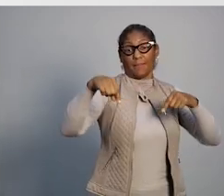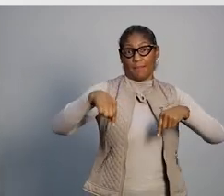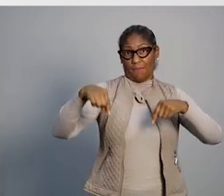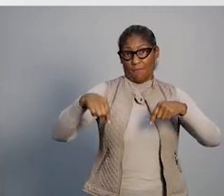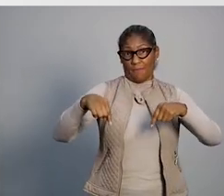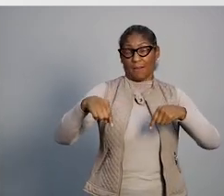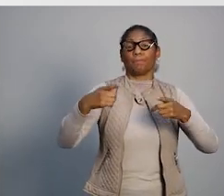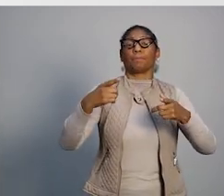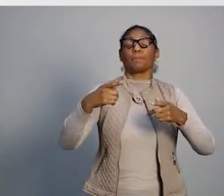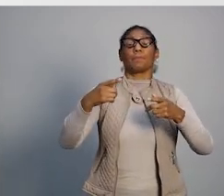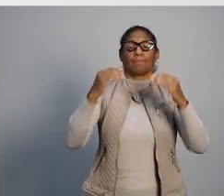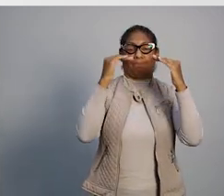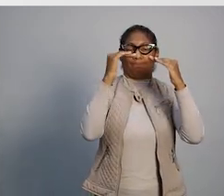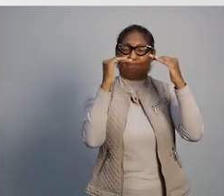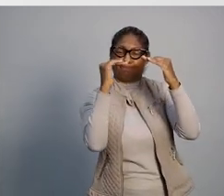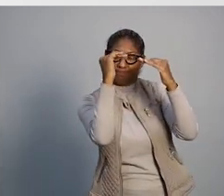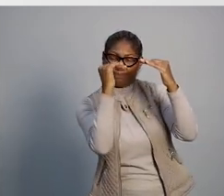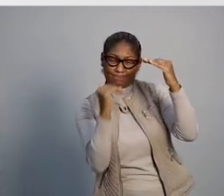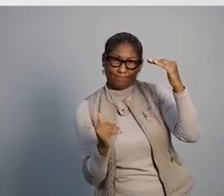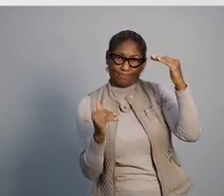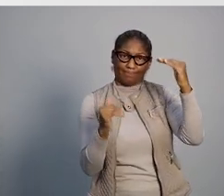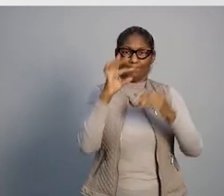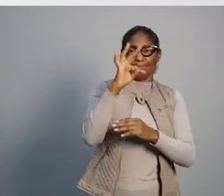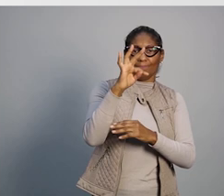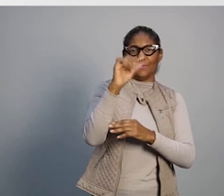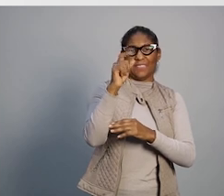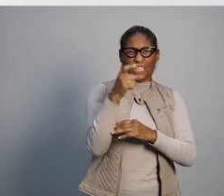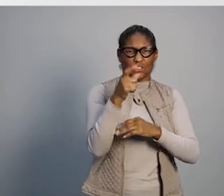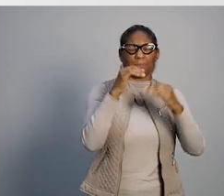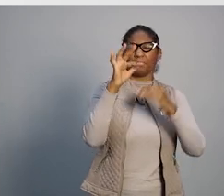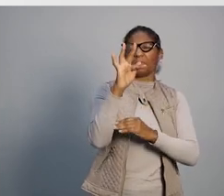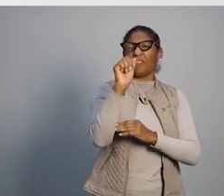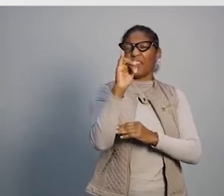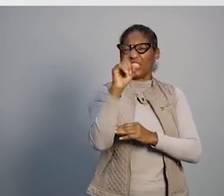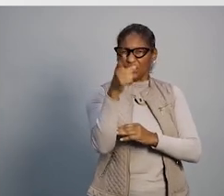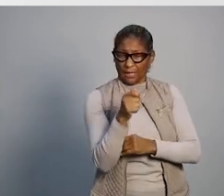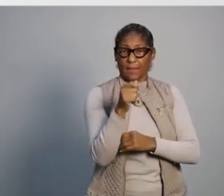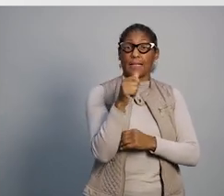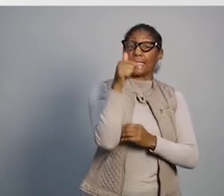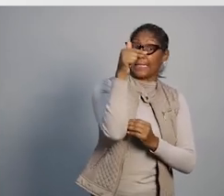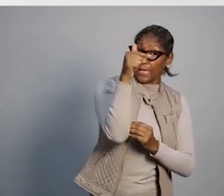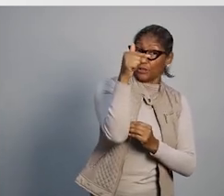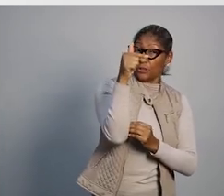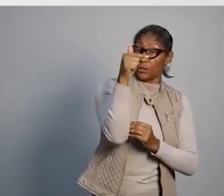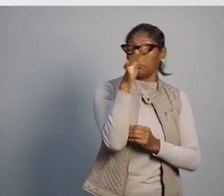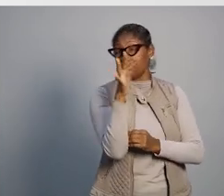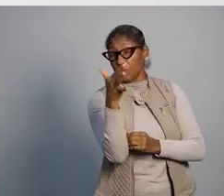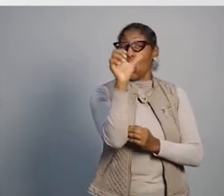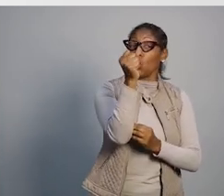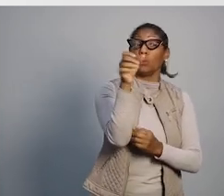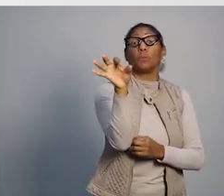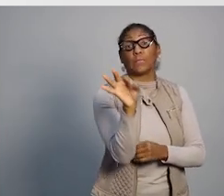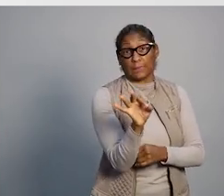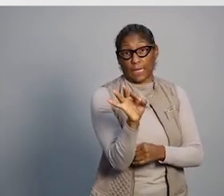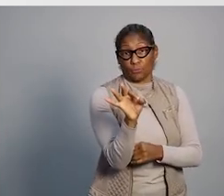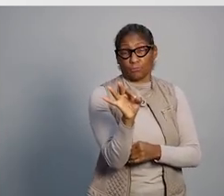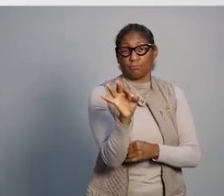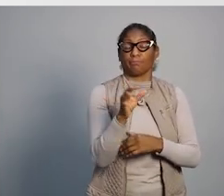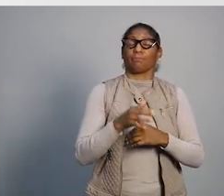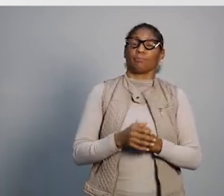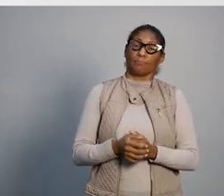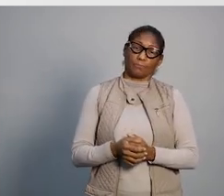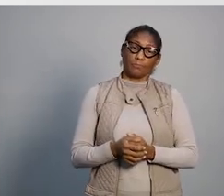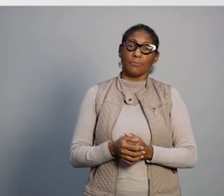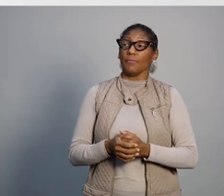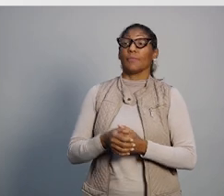alíquotas progressivas para causa mortes de 7% e 8% naquelas transmissões de maior